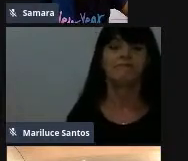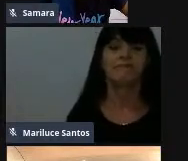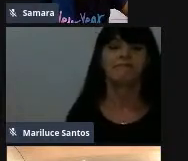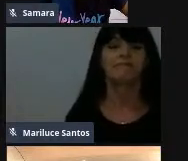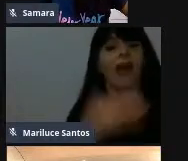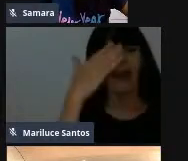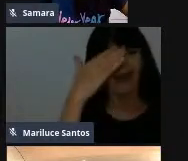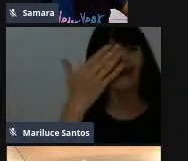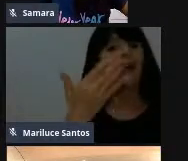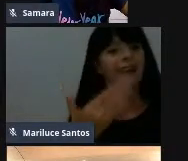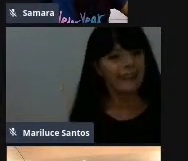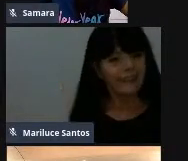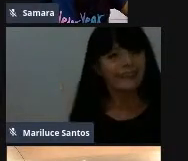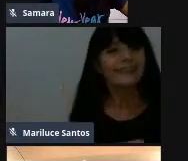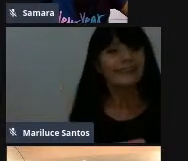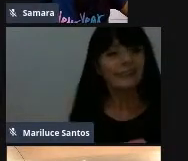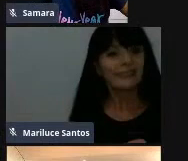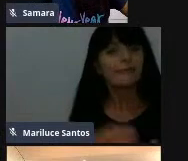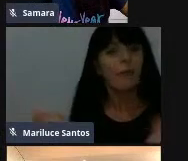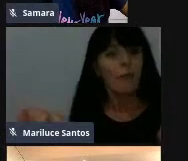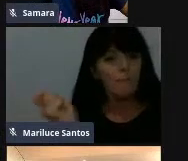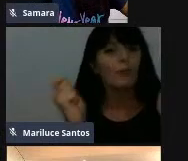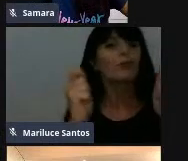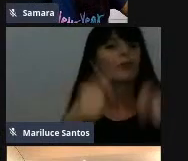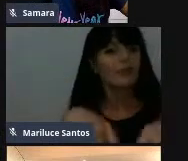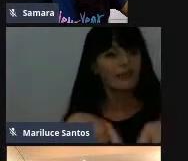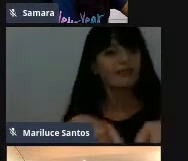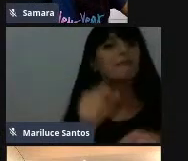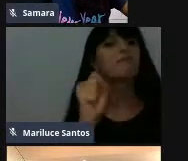Acreditamos nas possibilidades.